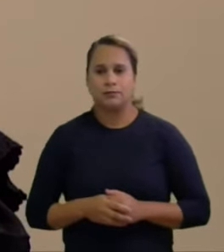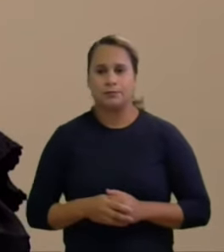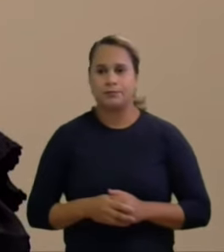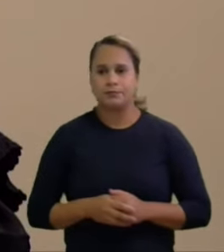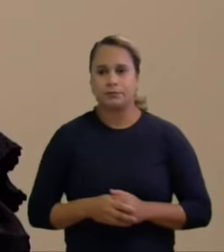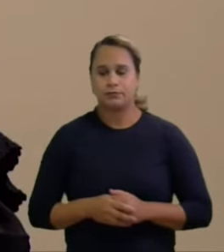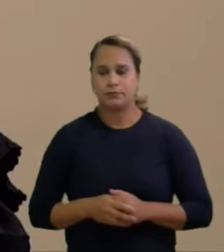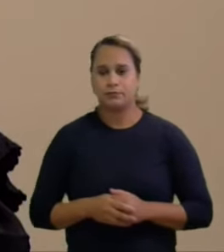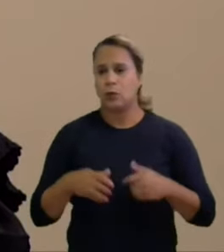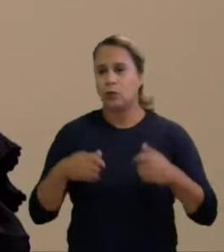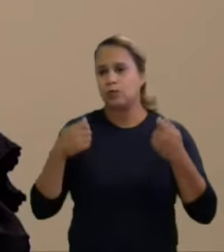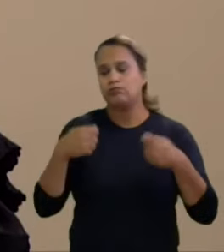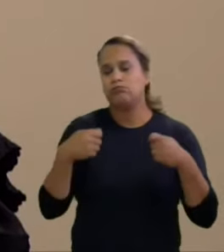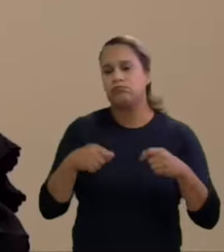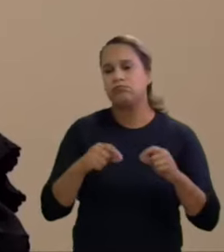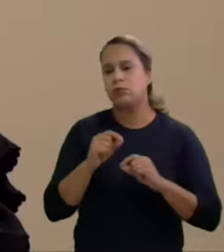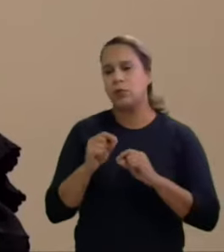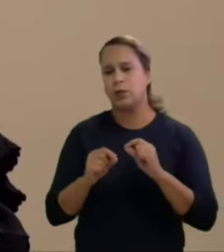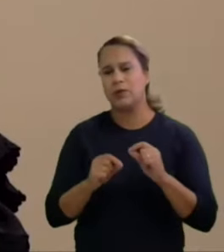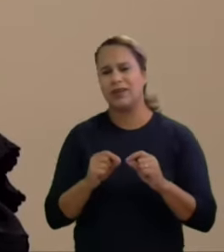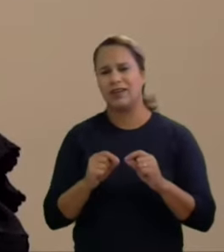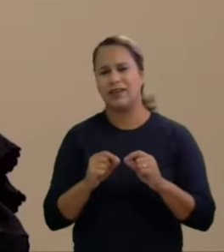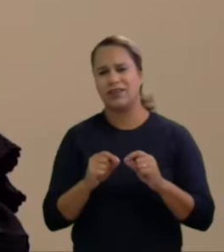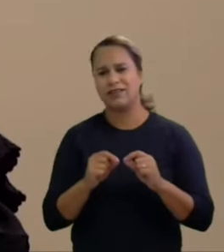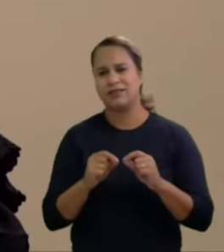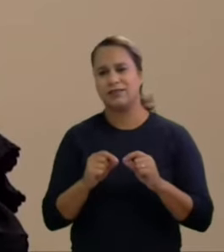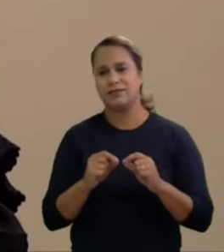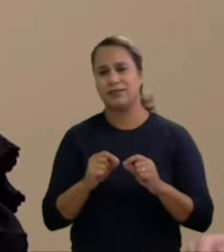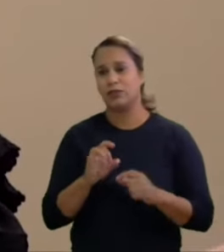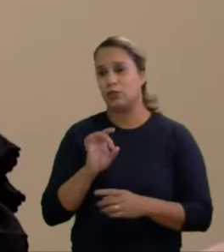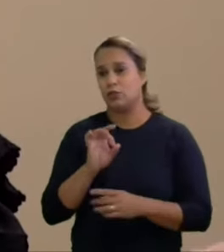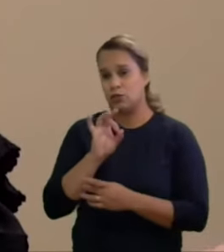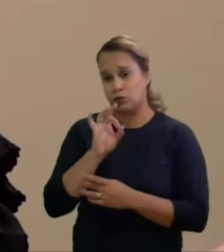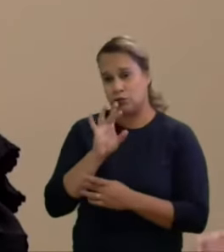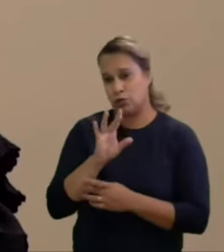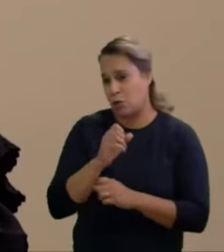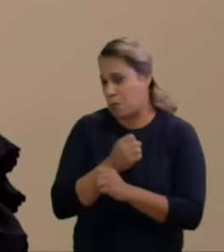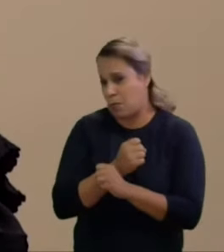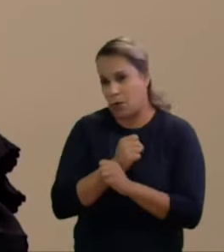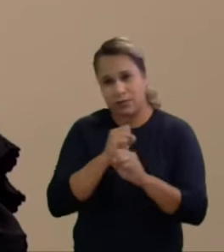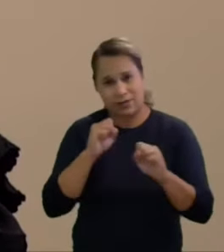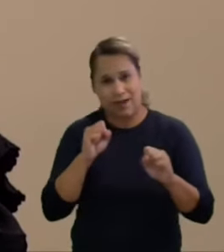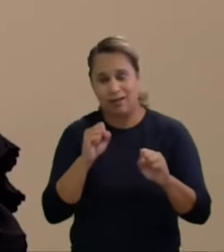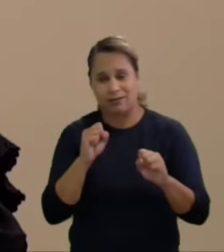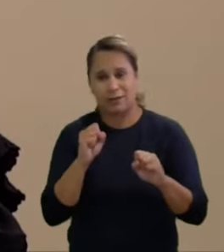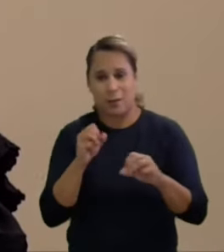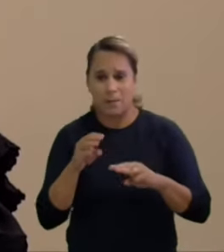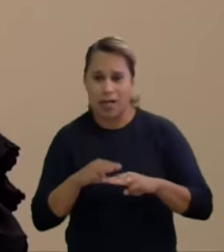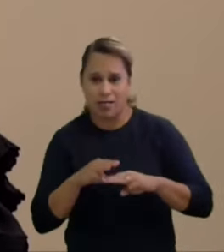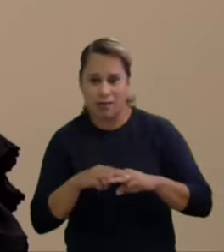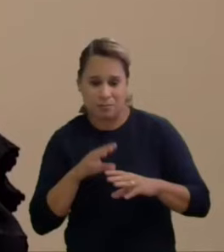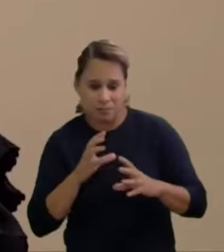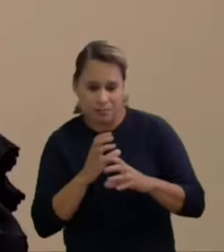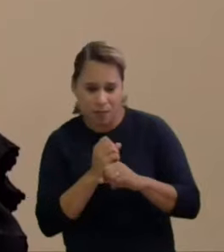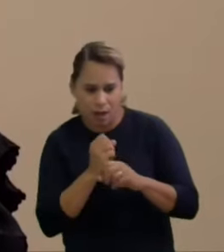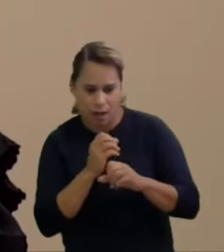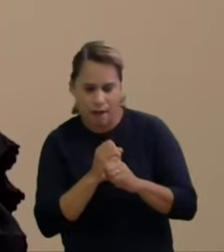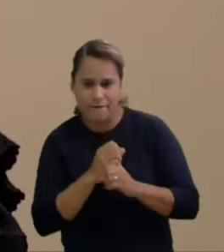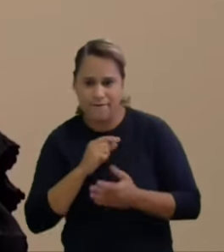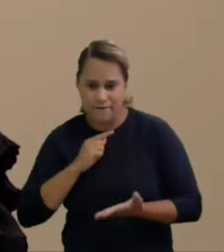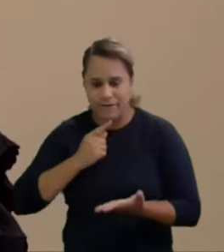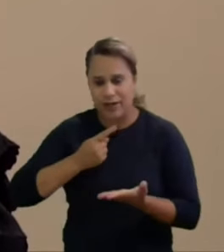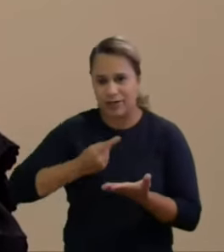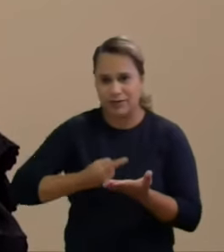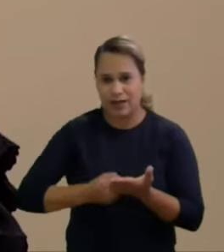demanda seria improcedente só e tão somente pela impossibilidade matemática de que seja fixado excesso na pré-campanha